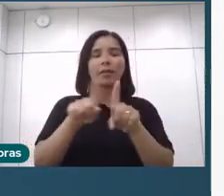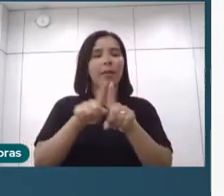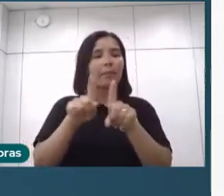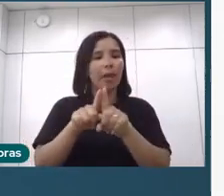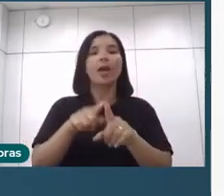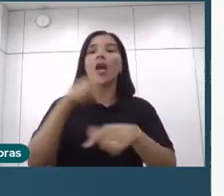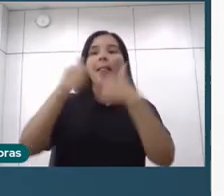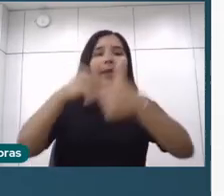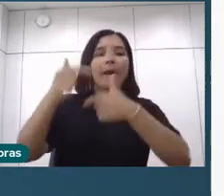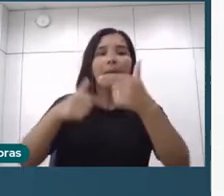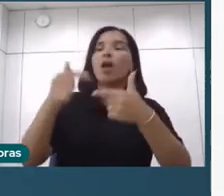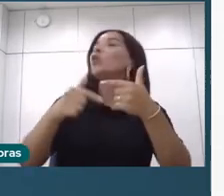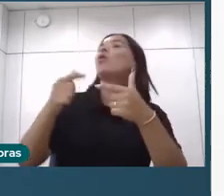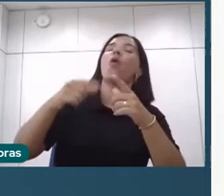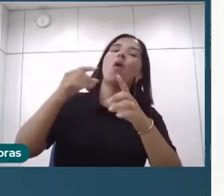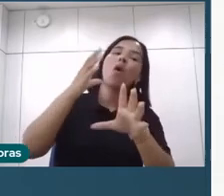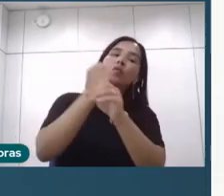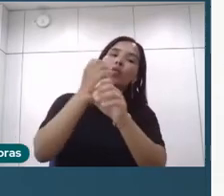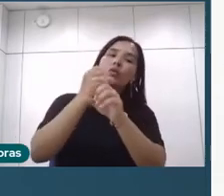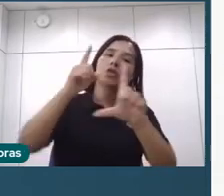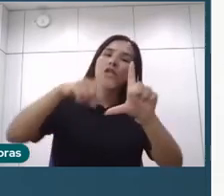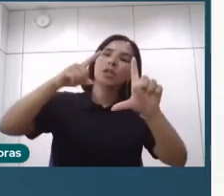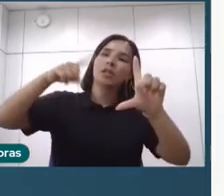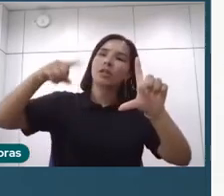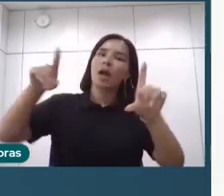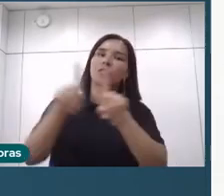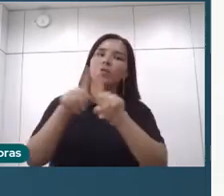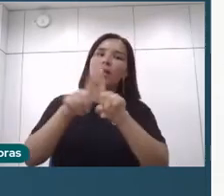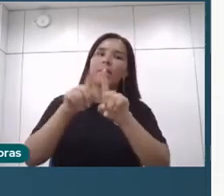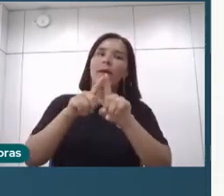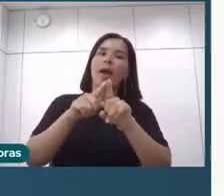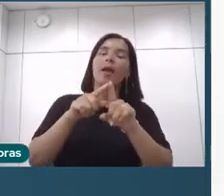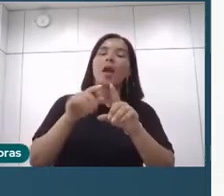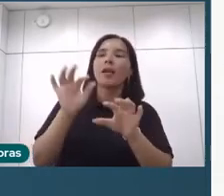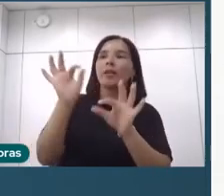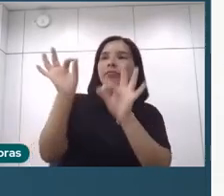trabalhou nos dados, tem o pessoal que fez a parte gráfica,